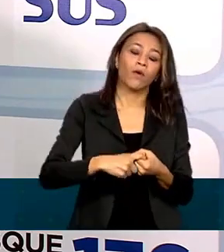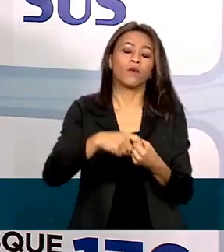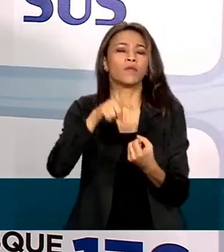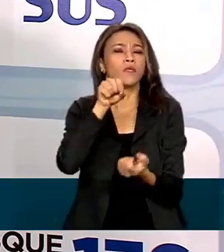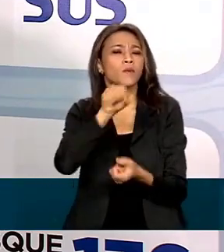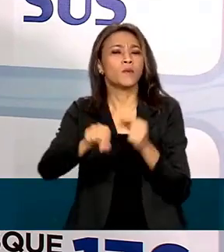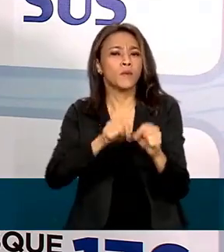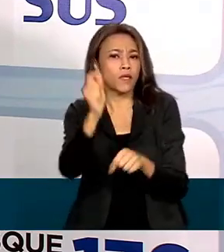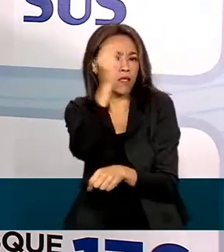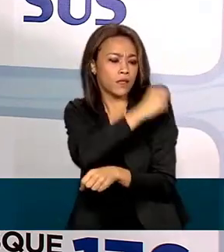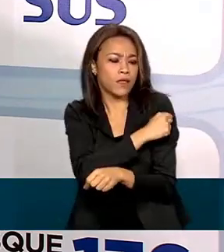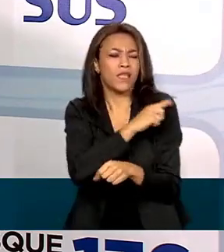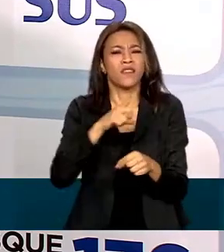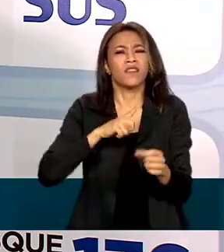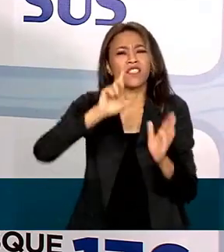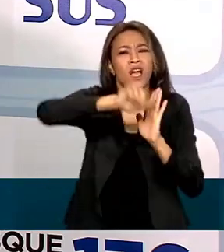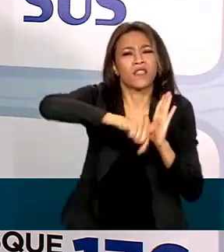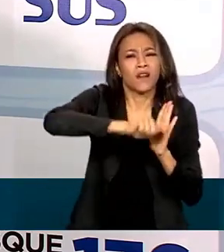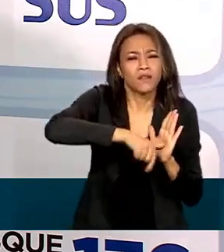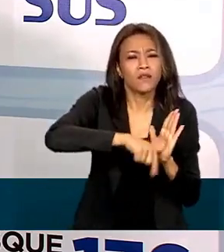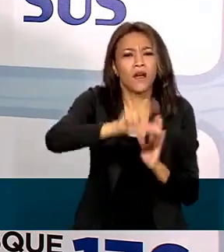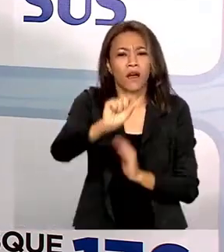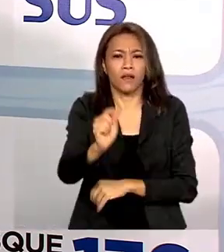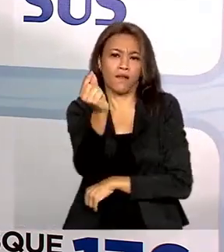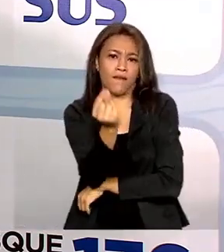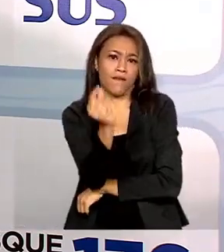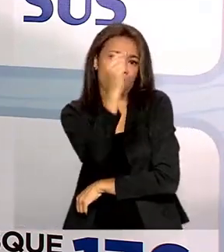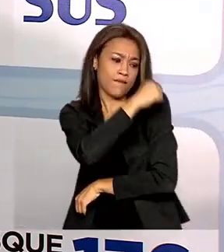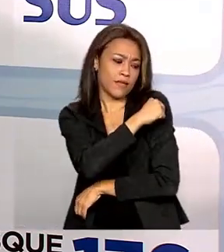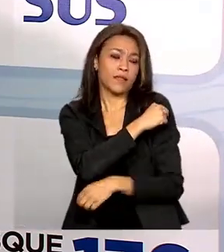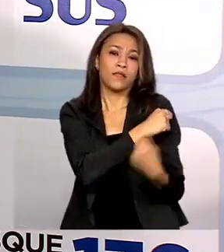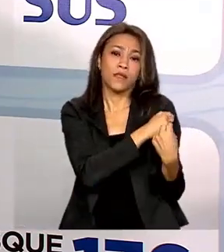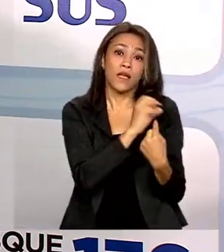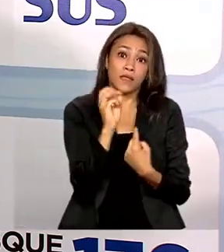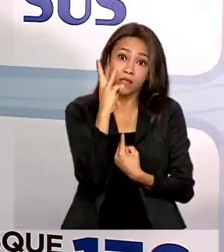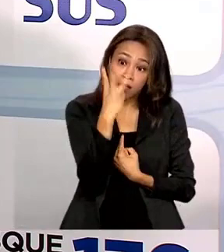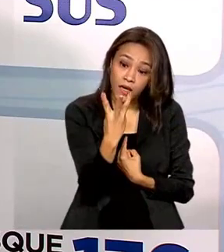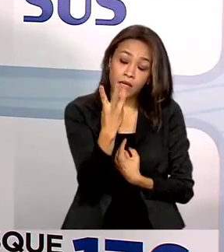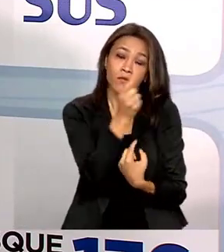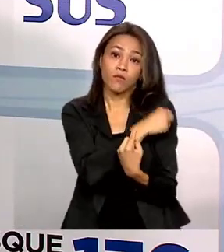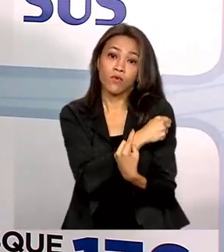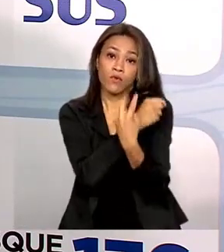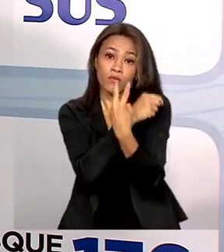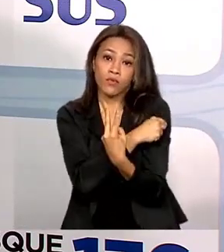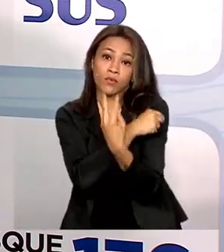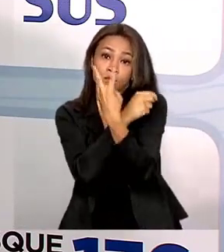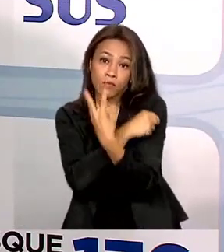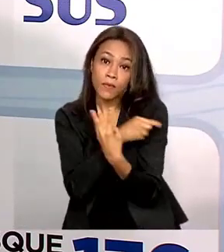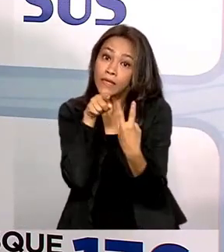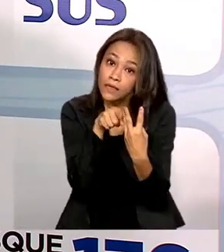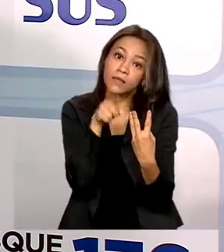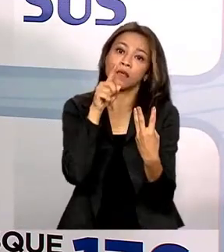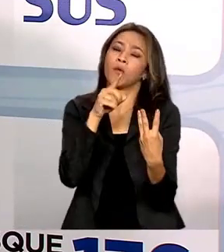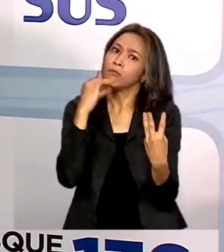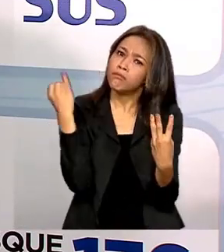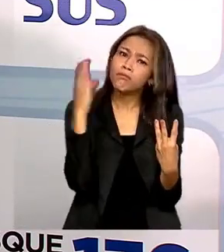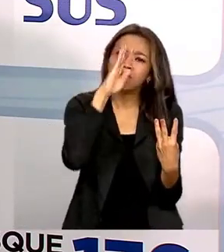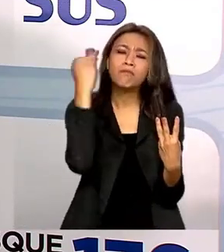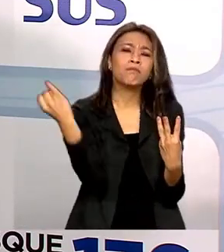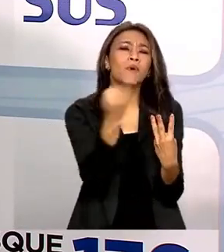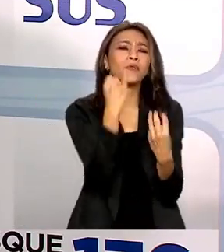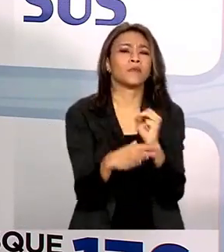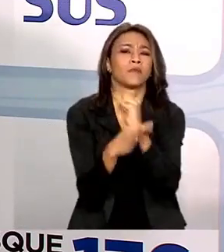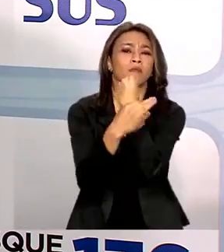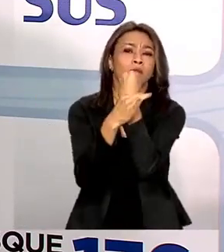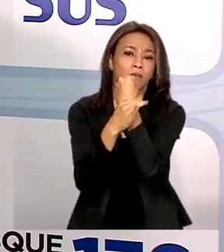pessoas que estão com dose em atraso. Como eu falei, essas três doses que nós consideramos como o ideal para a maior proteção,